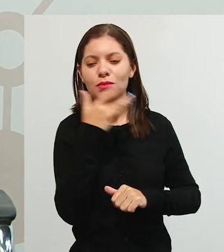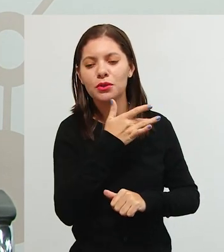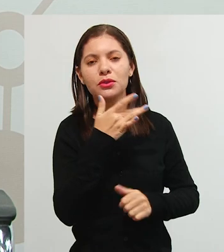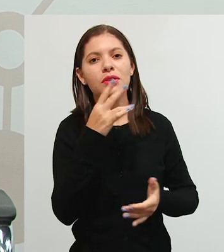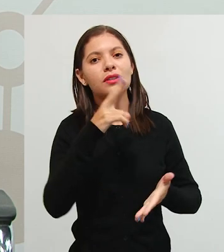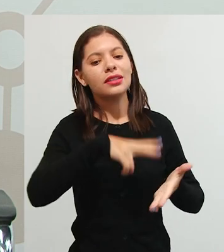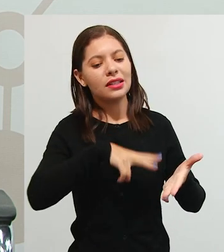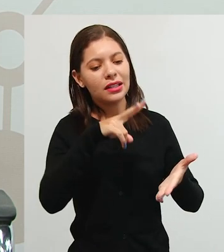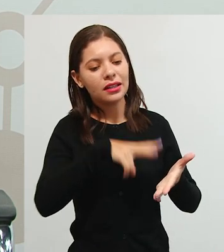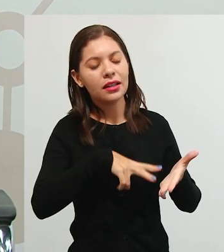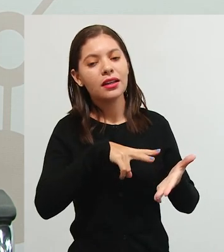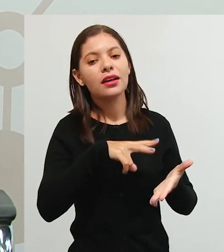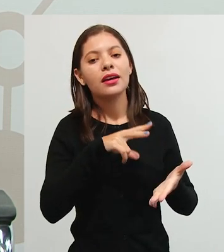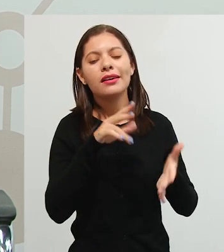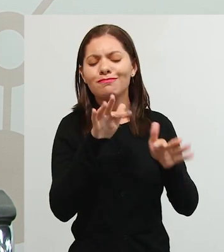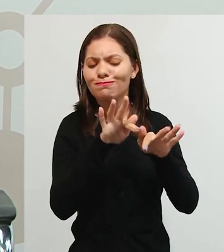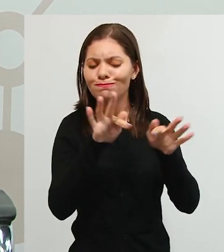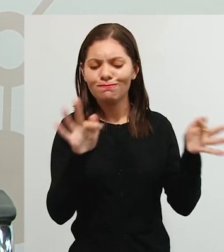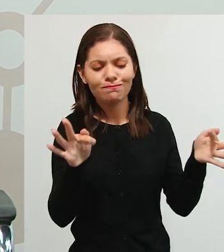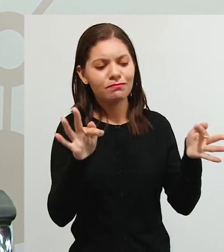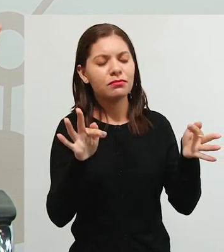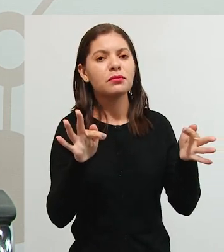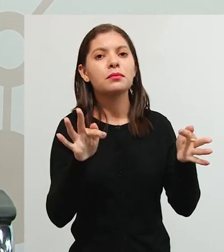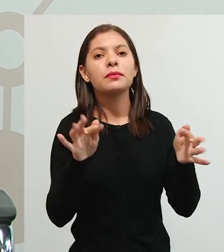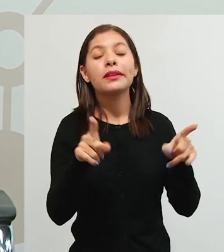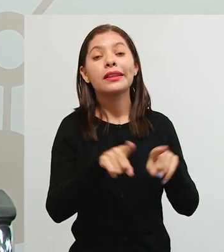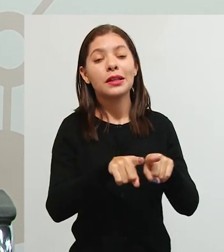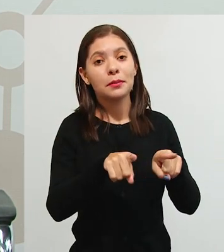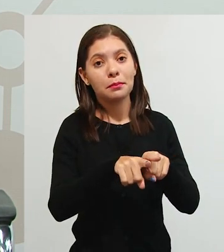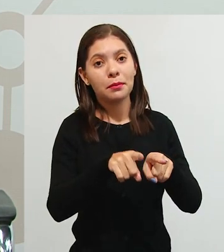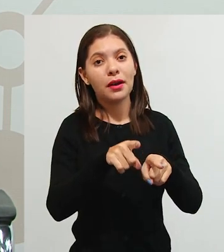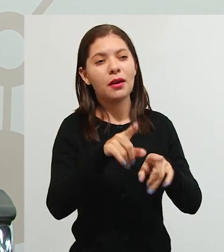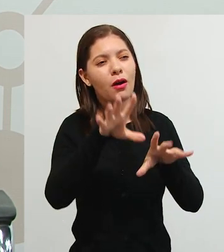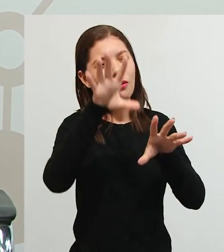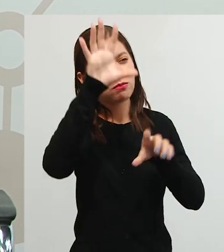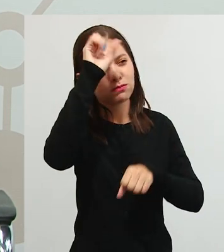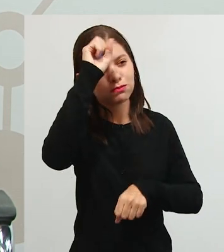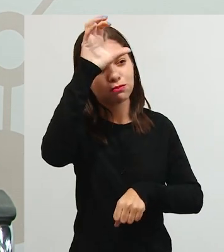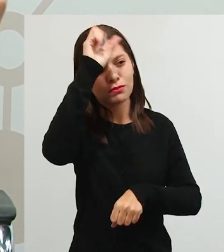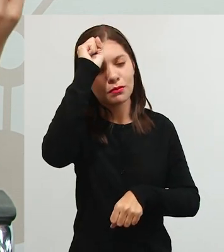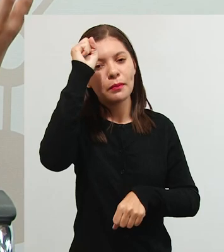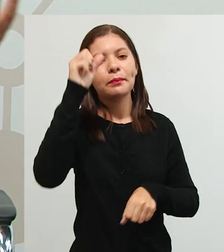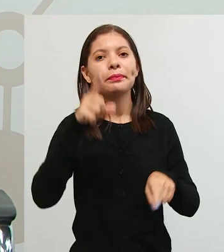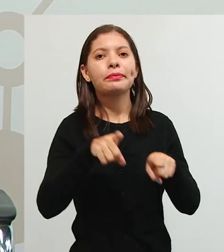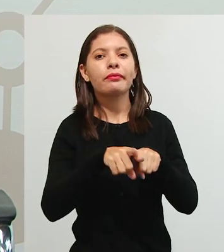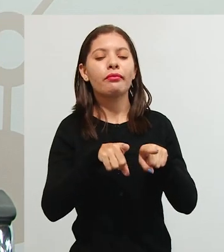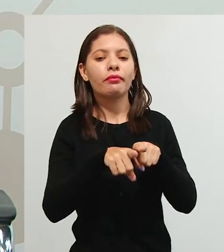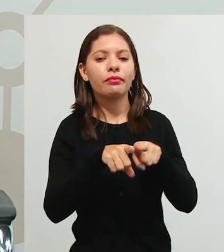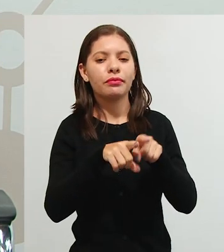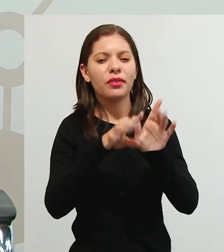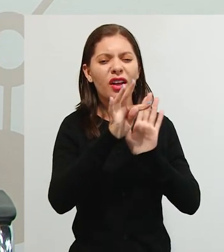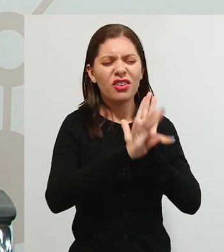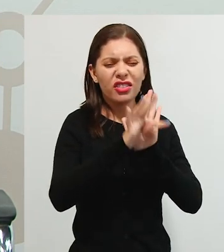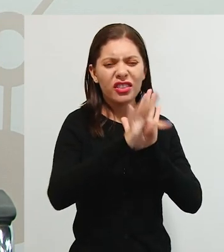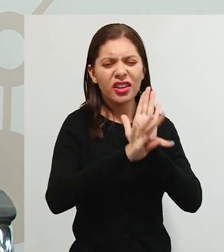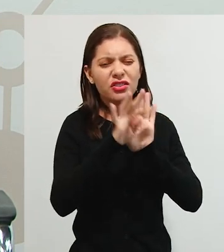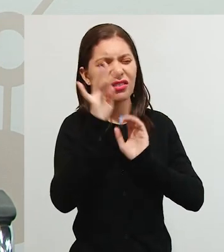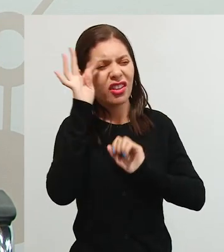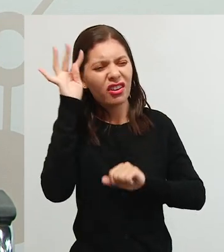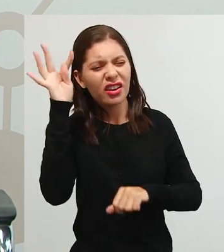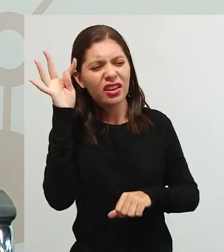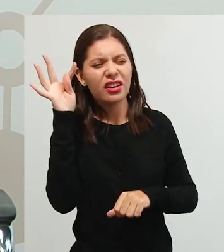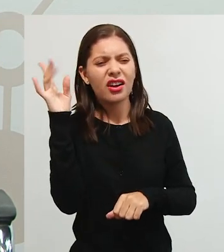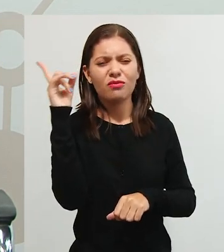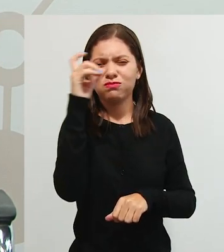texto bem simples, nos proporciona um entendimento melhor, não é um texto muito rabuscado de teorias, de